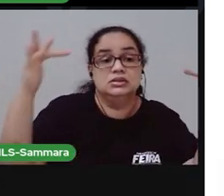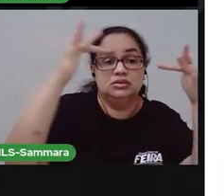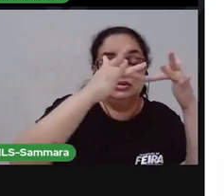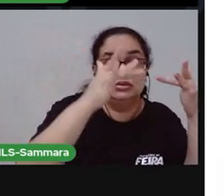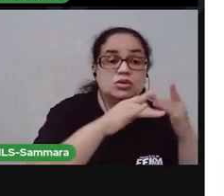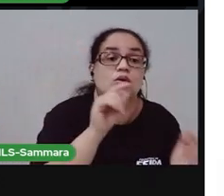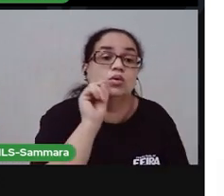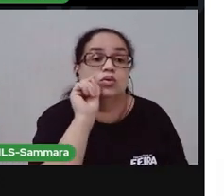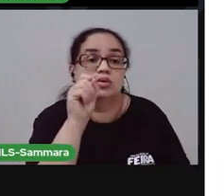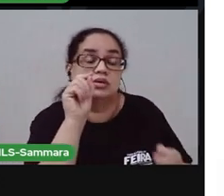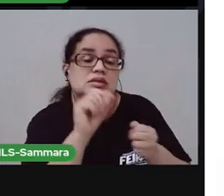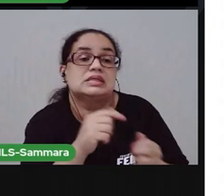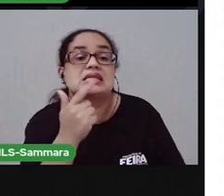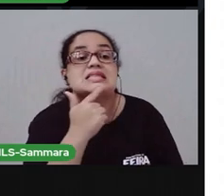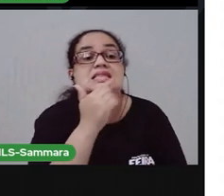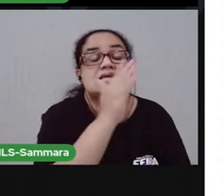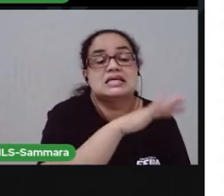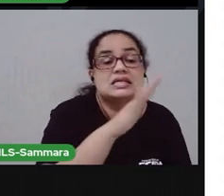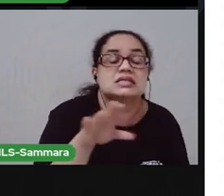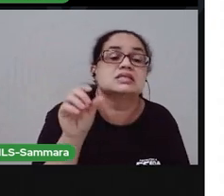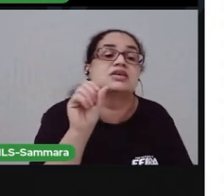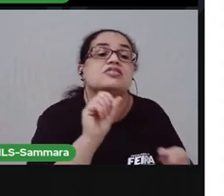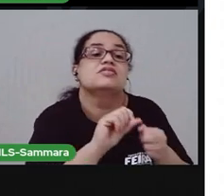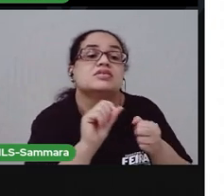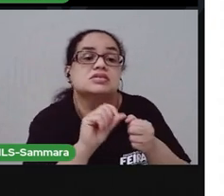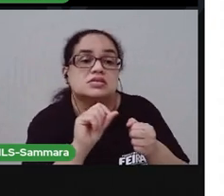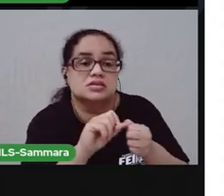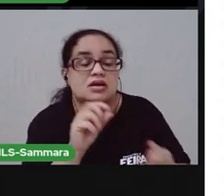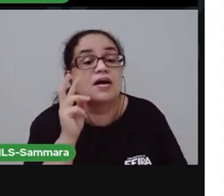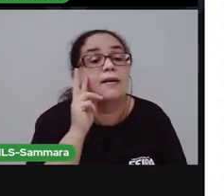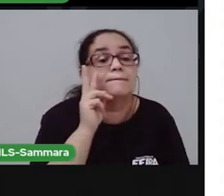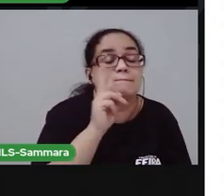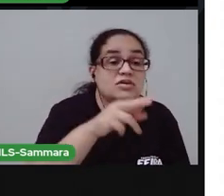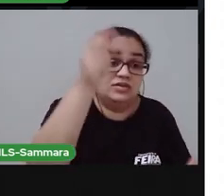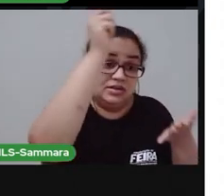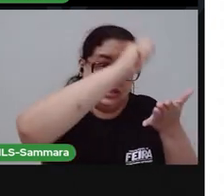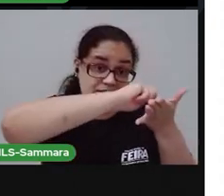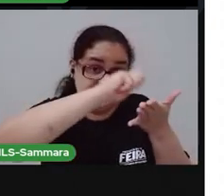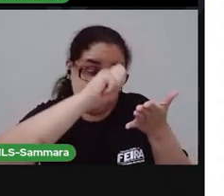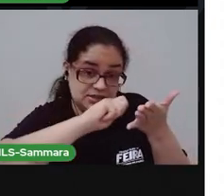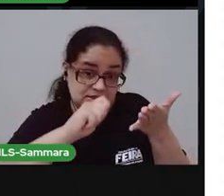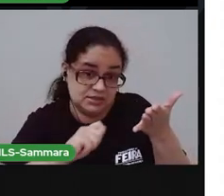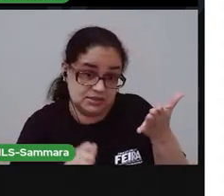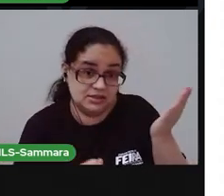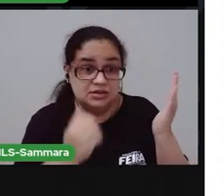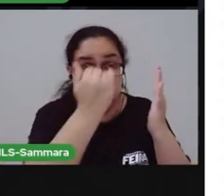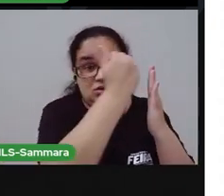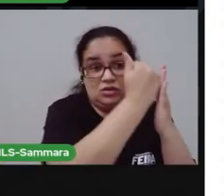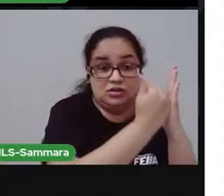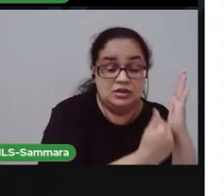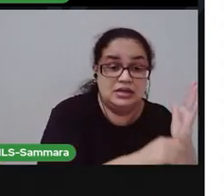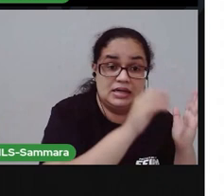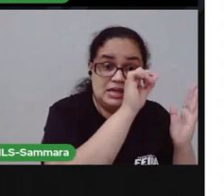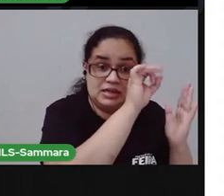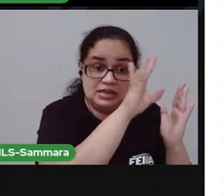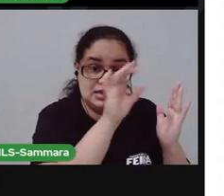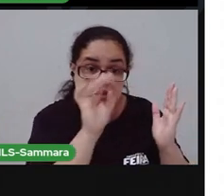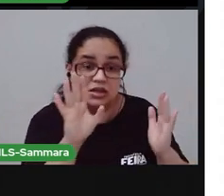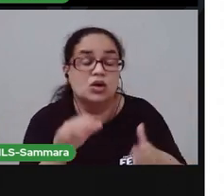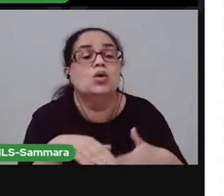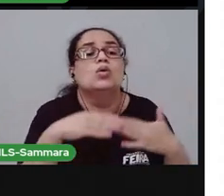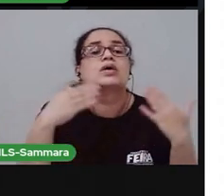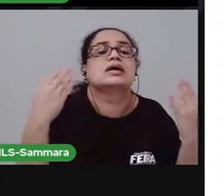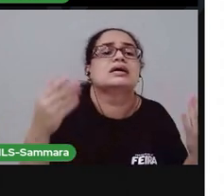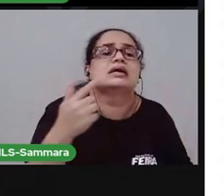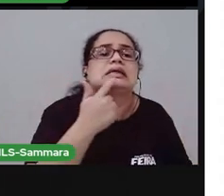ação que essa criança está fazendo. Você vai escrever embaixo de cada imagem dessa a ação